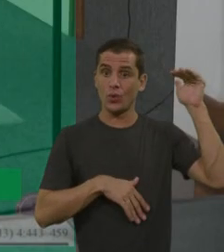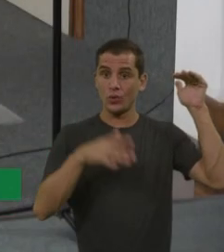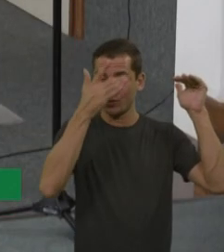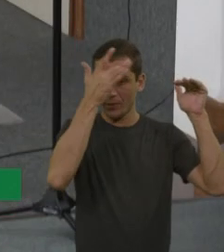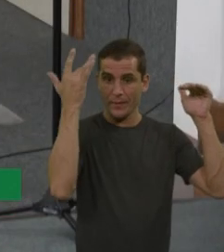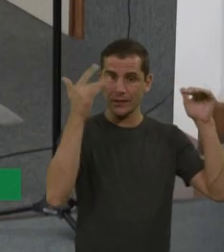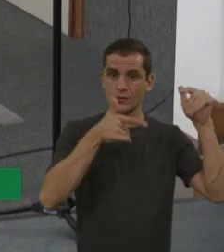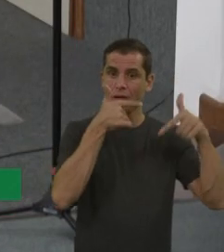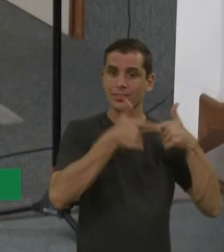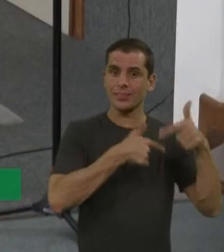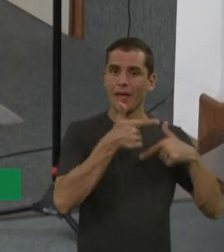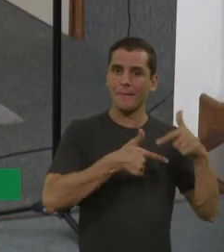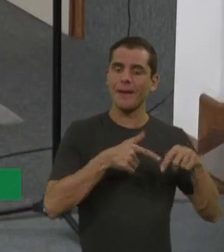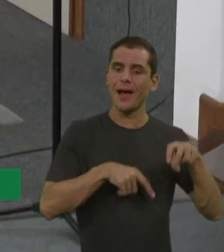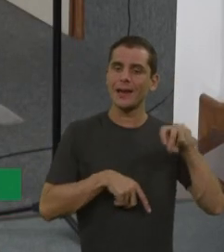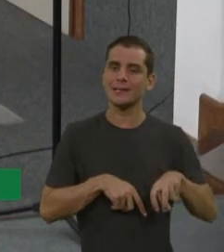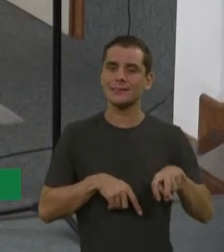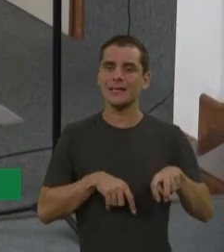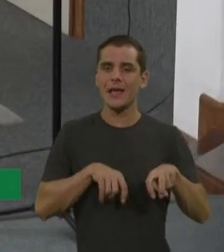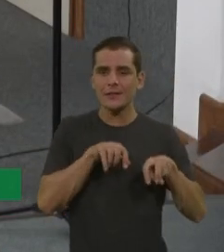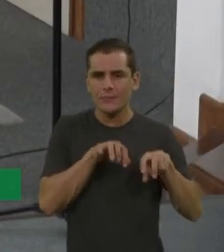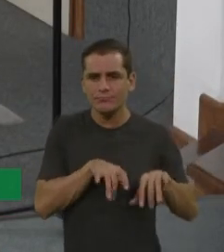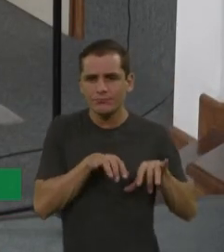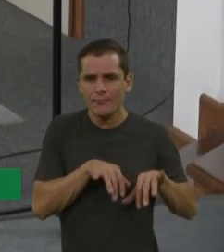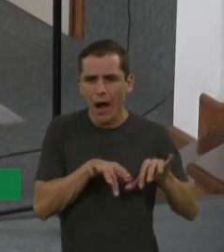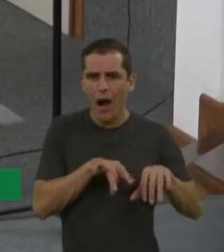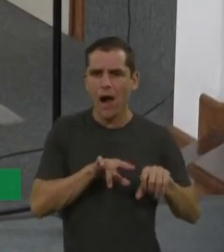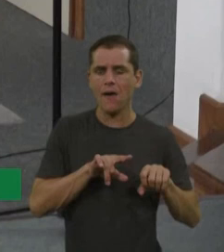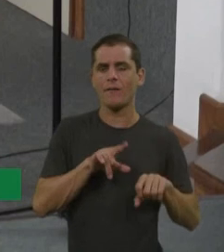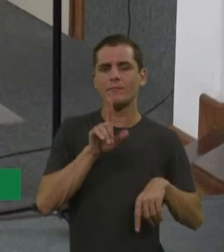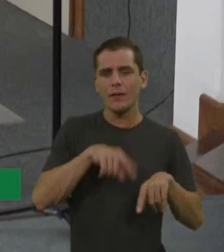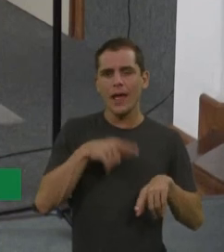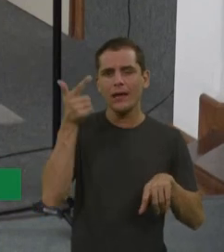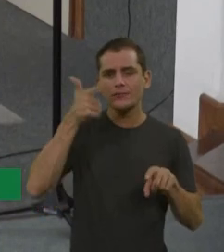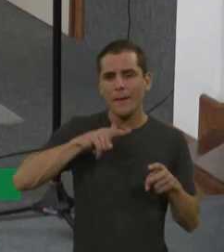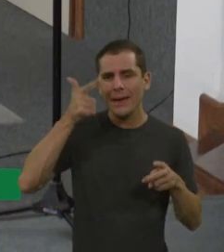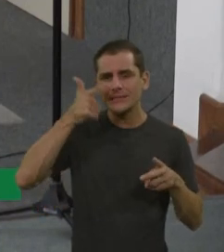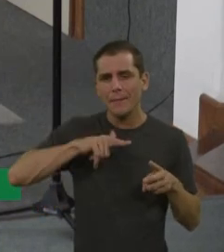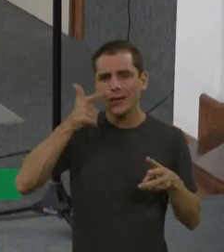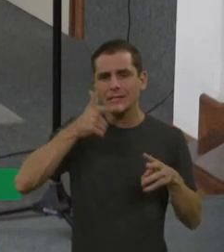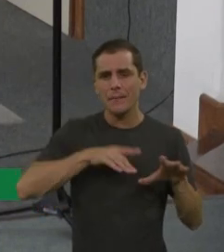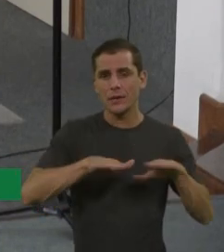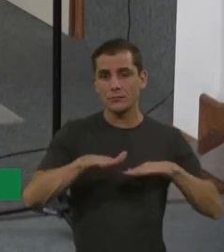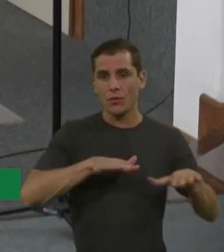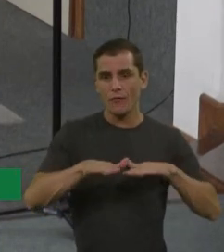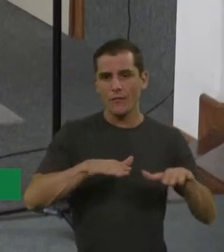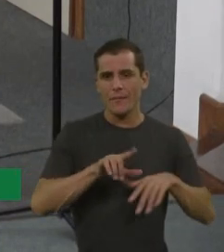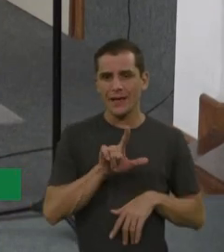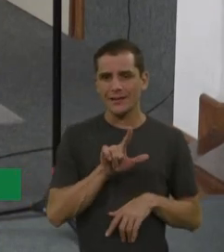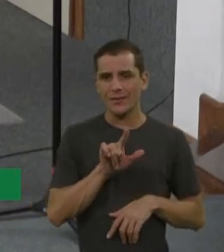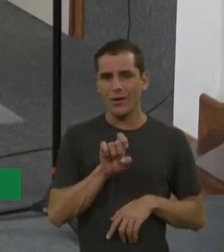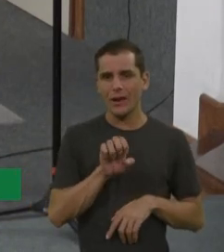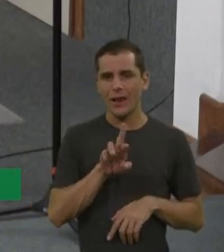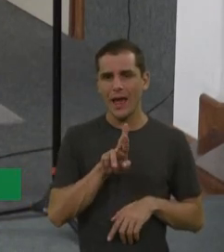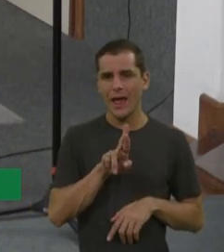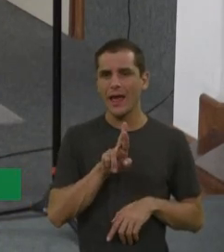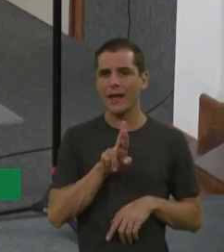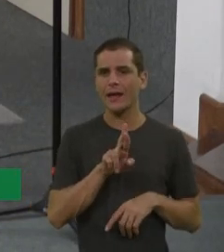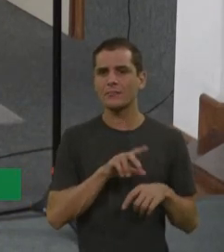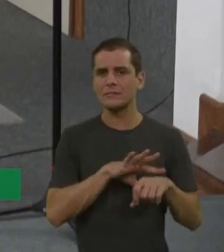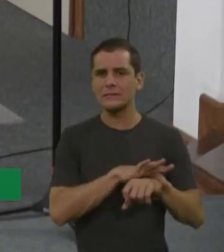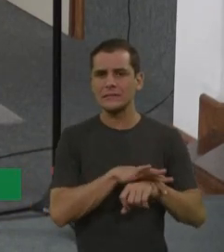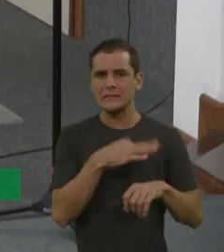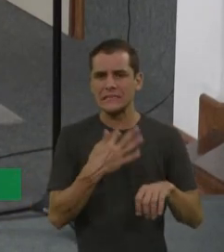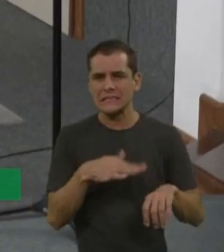LAR, né? Que é LER, que é repetição, Coisas de repetição de trabalho. Criança com síndrome do túnel do carpo